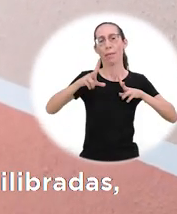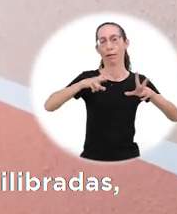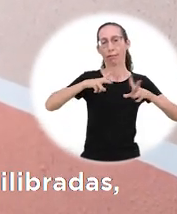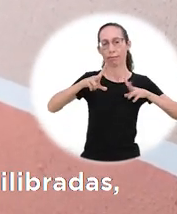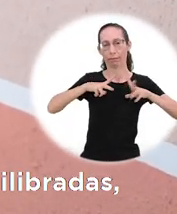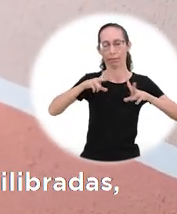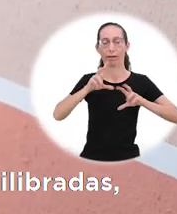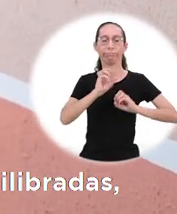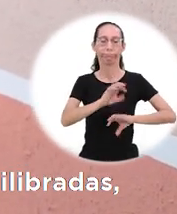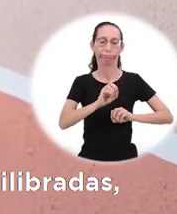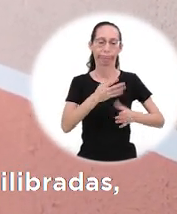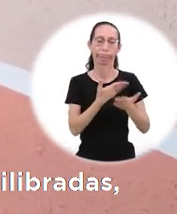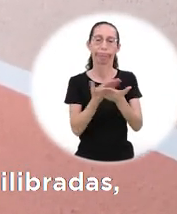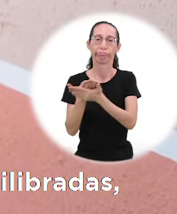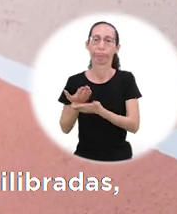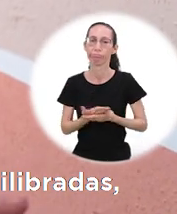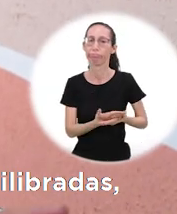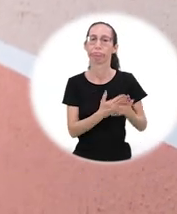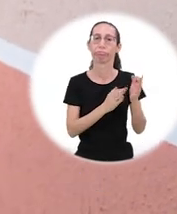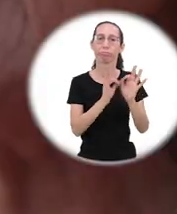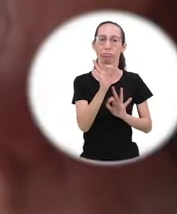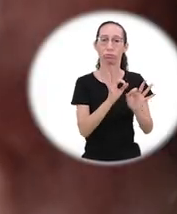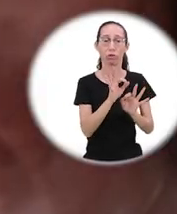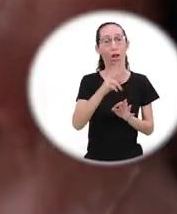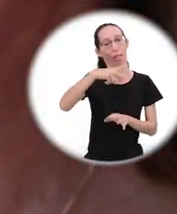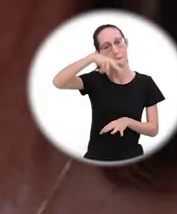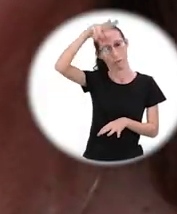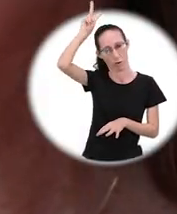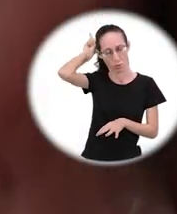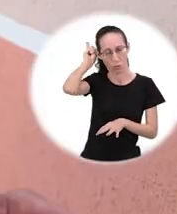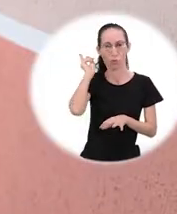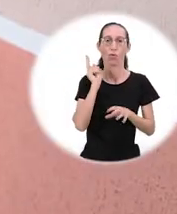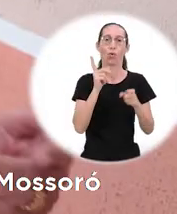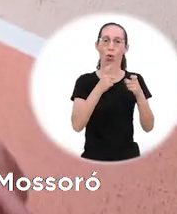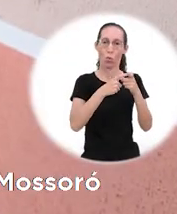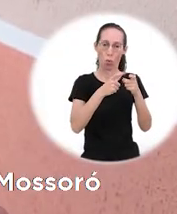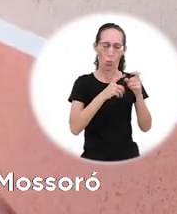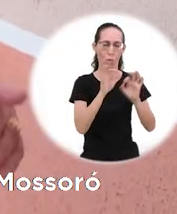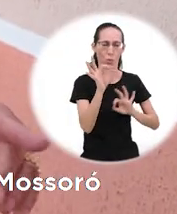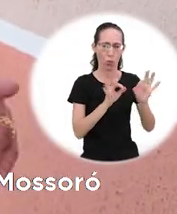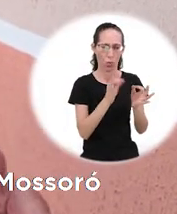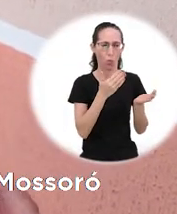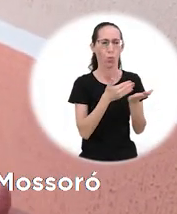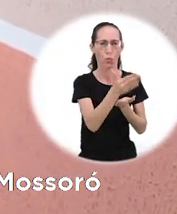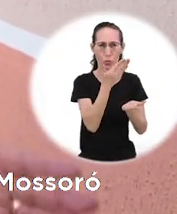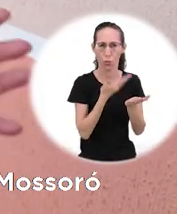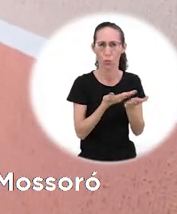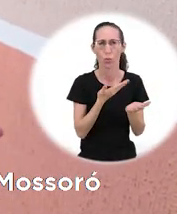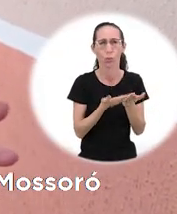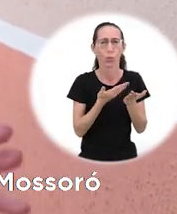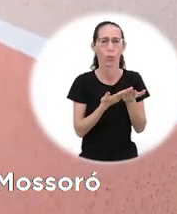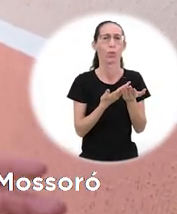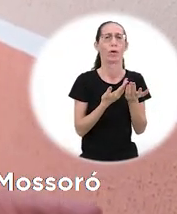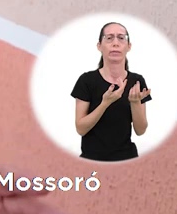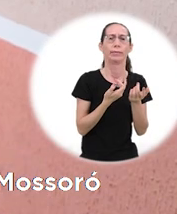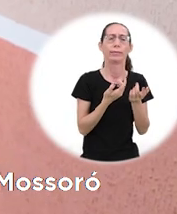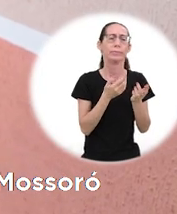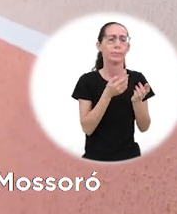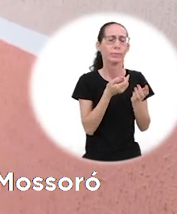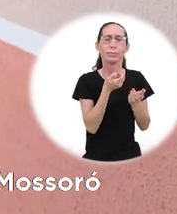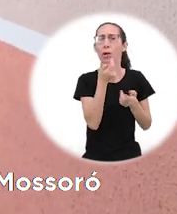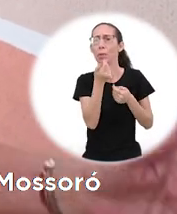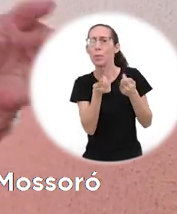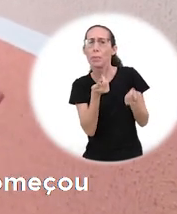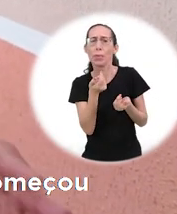fazer quando as coisas estão equilibradas, quando a casa está sendo arrumada. Agora que nós conseguimos o equilíbrio na